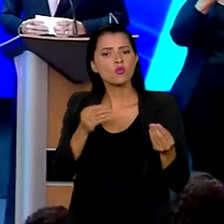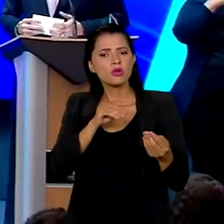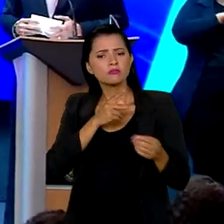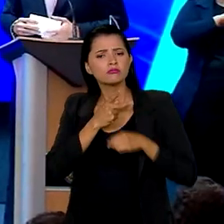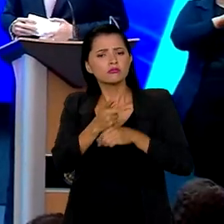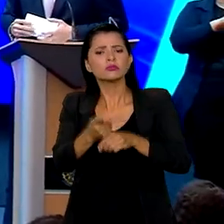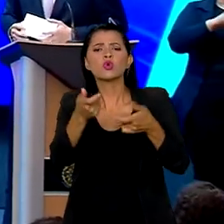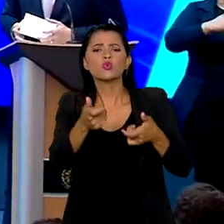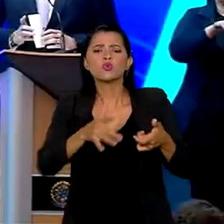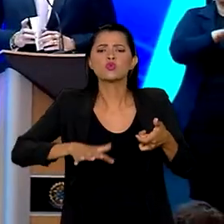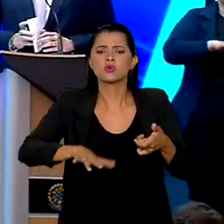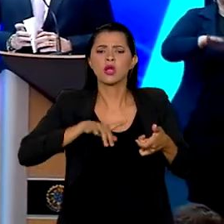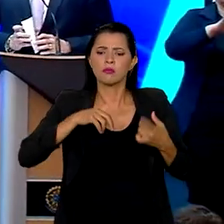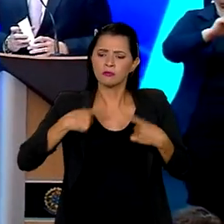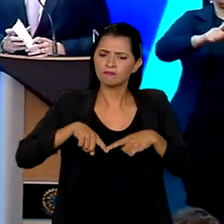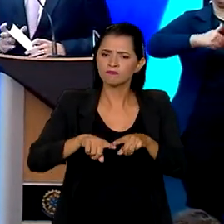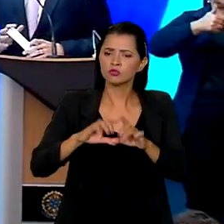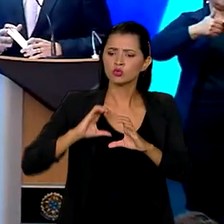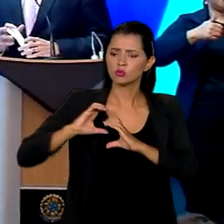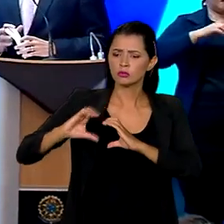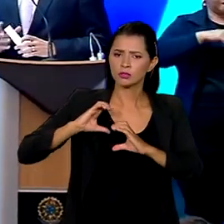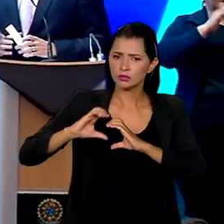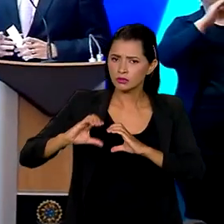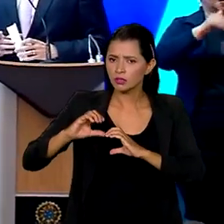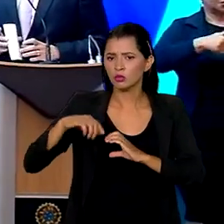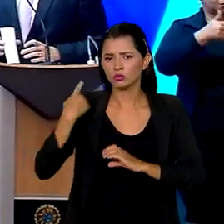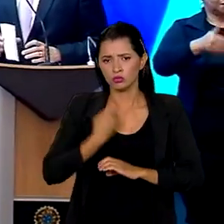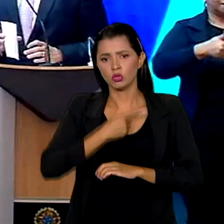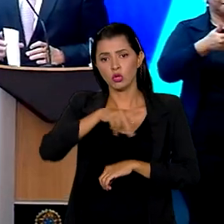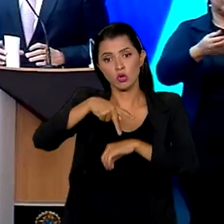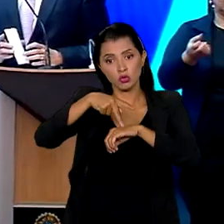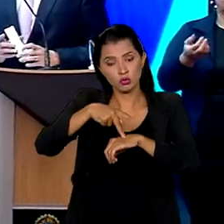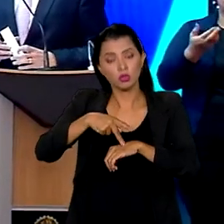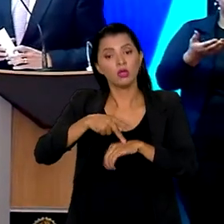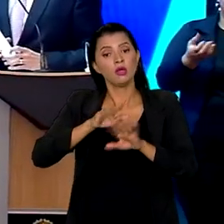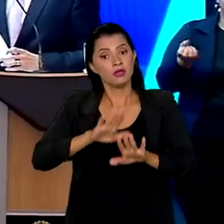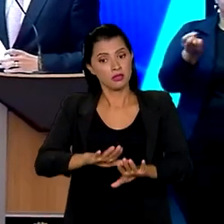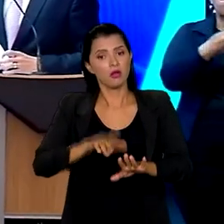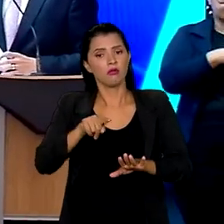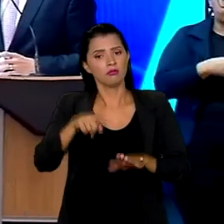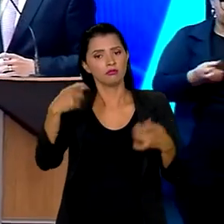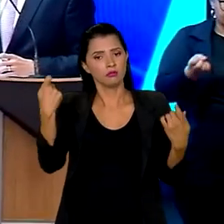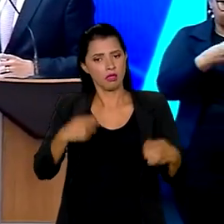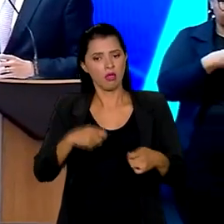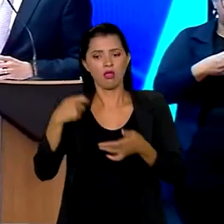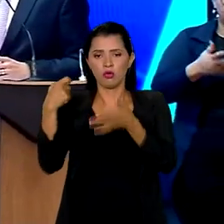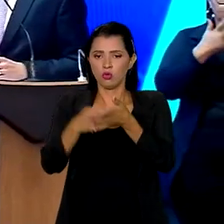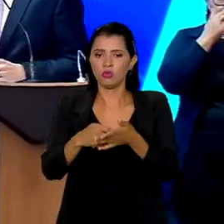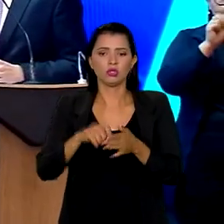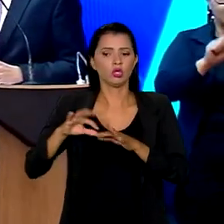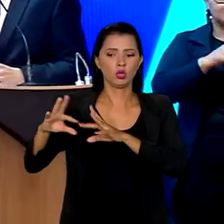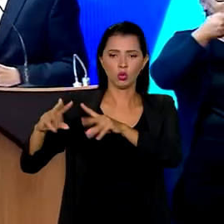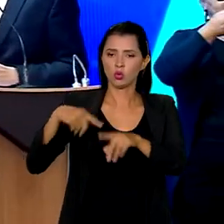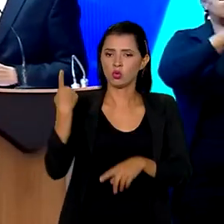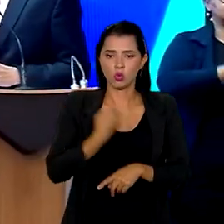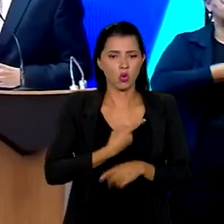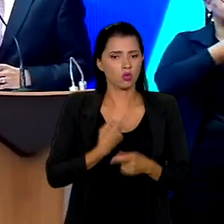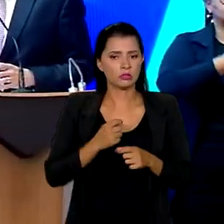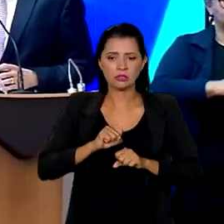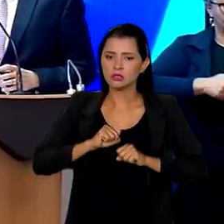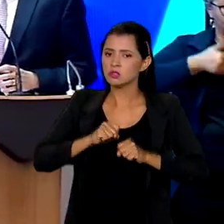ambiente mais simétrico de comunicação do nosso país. Então, acho que essa tem que ser a luta diária de todos nós.